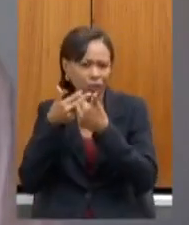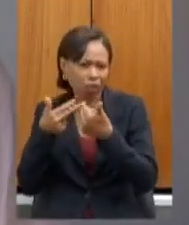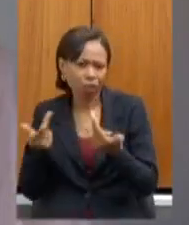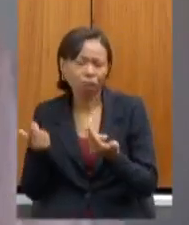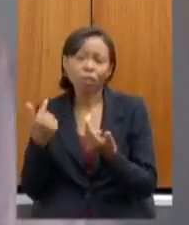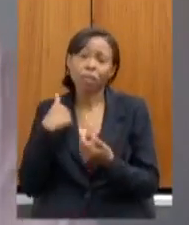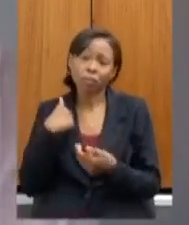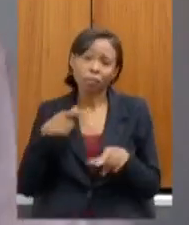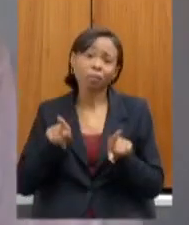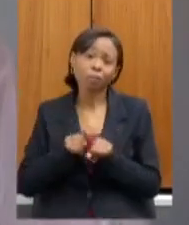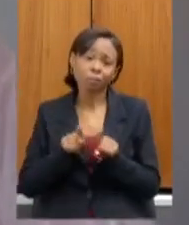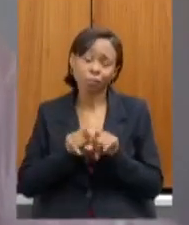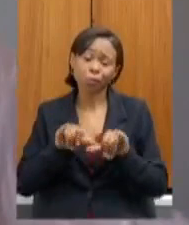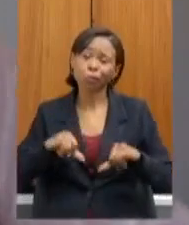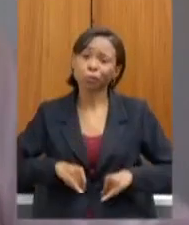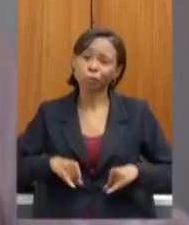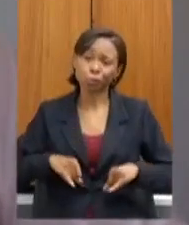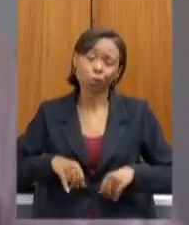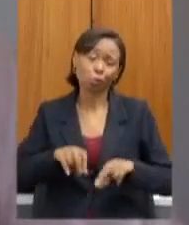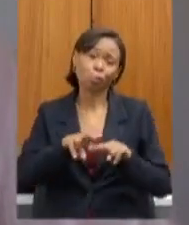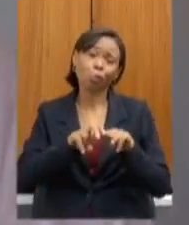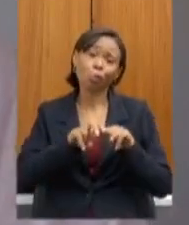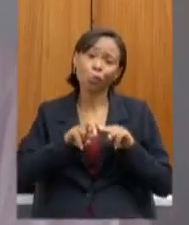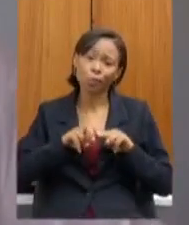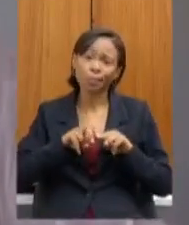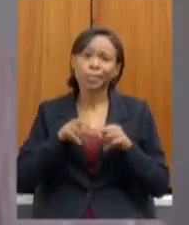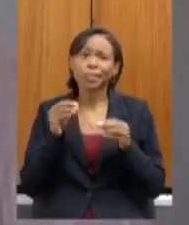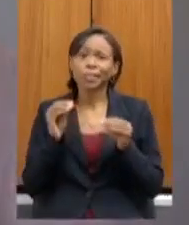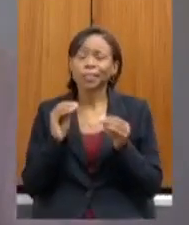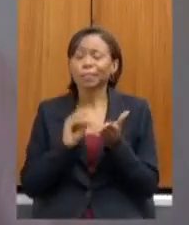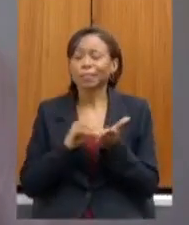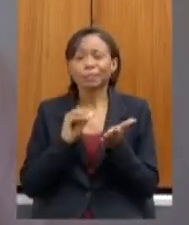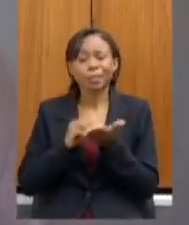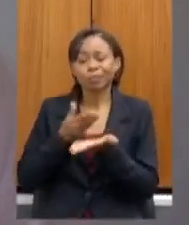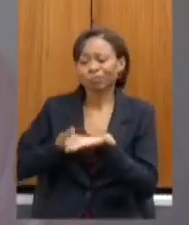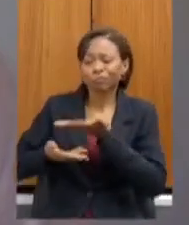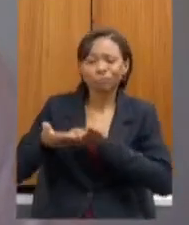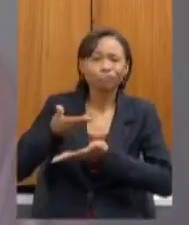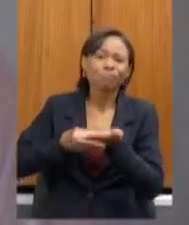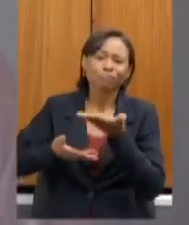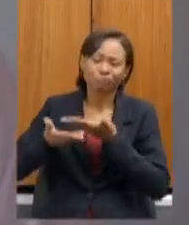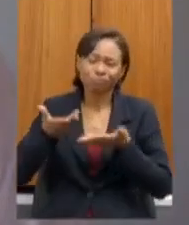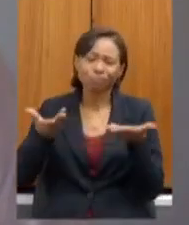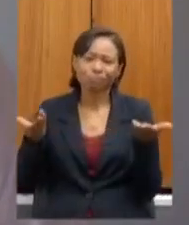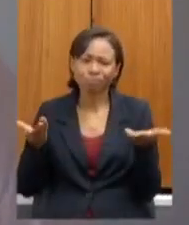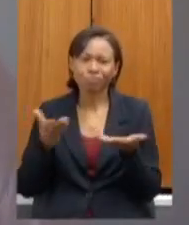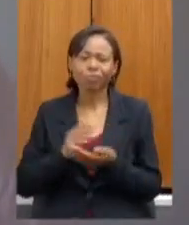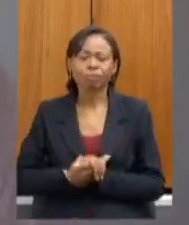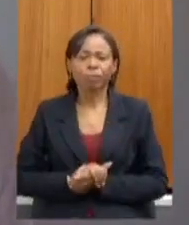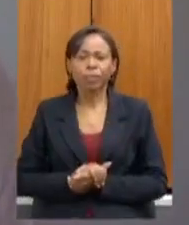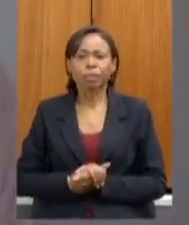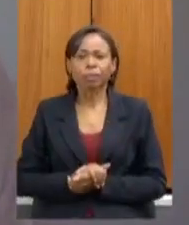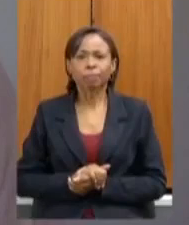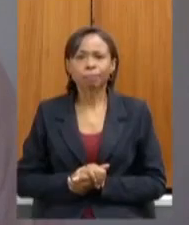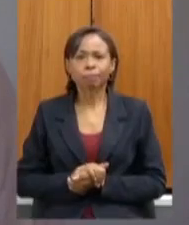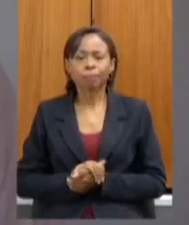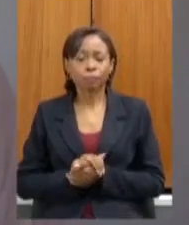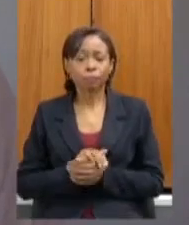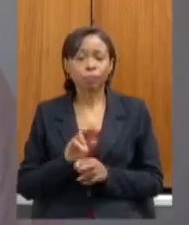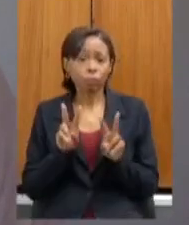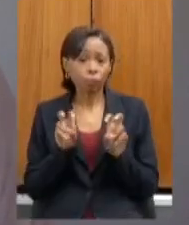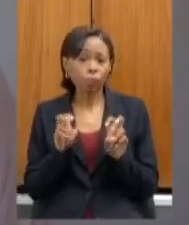também sofro muito com esse ponto da falta da restrição de socialização e do contato esse ponto da